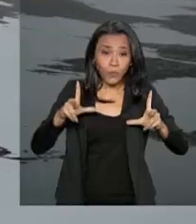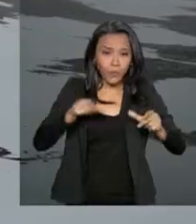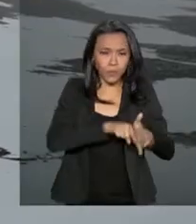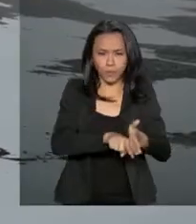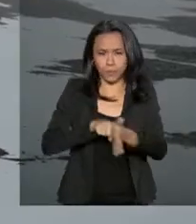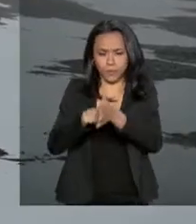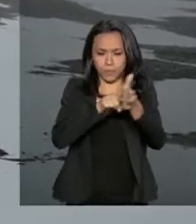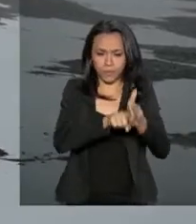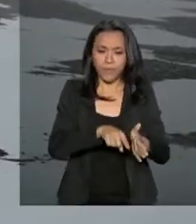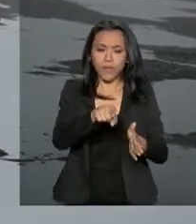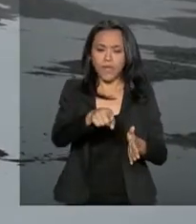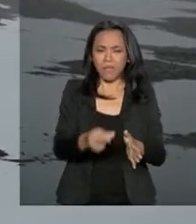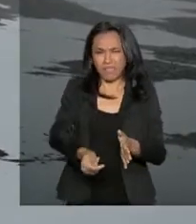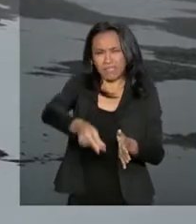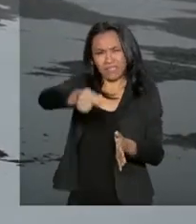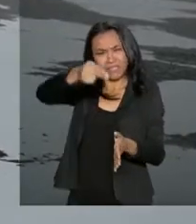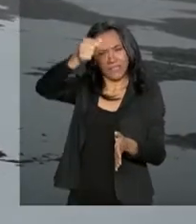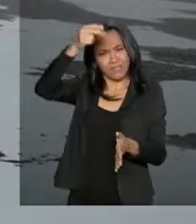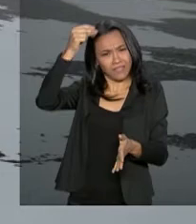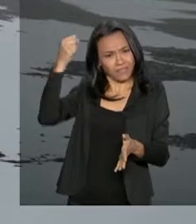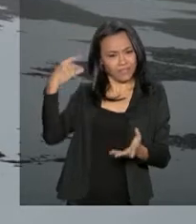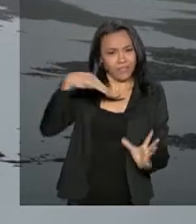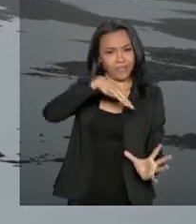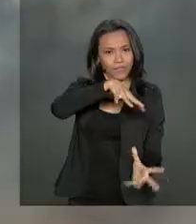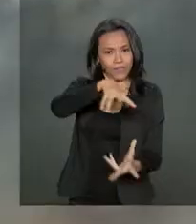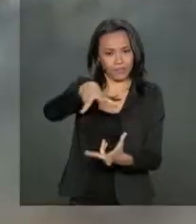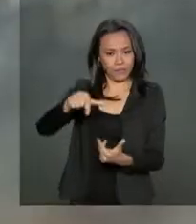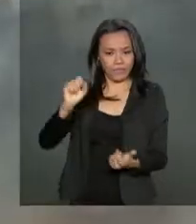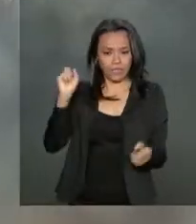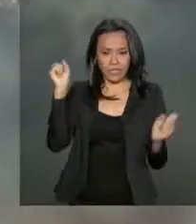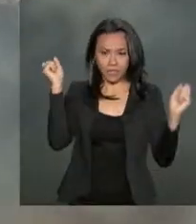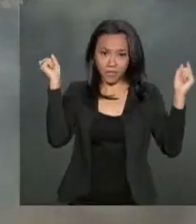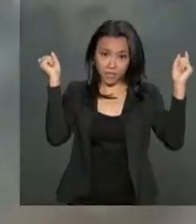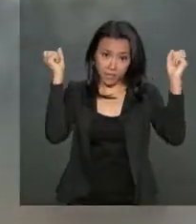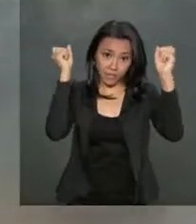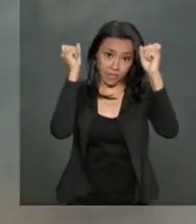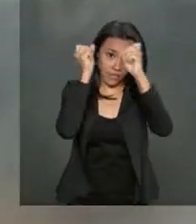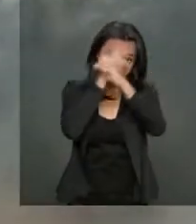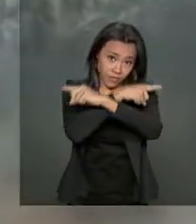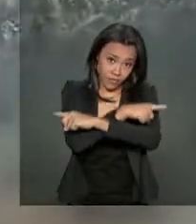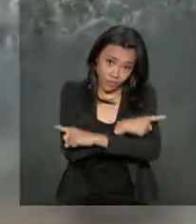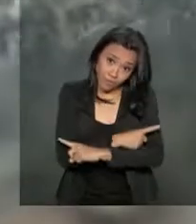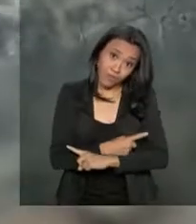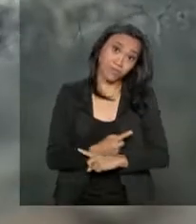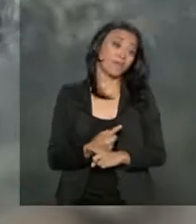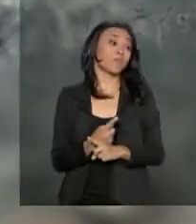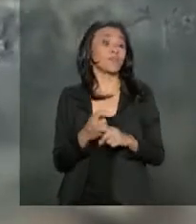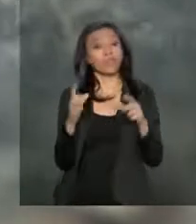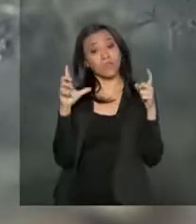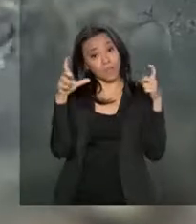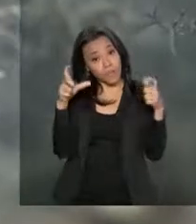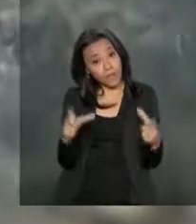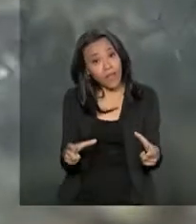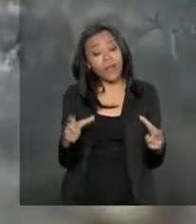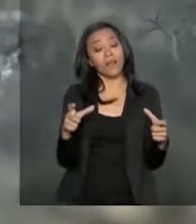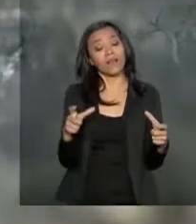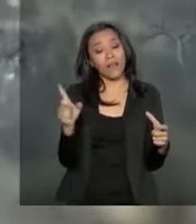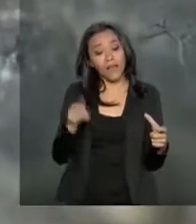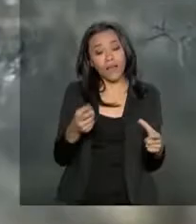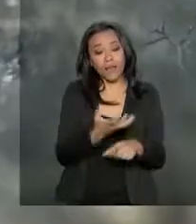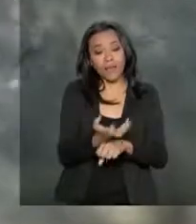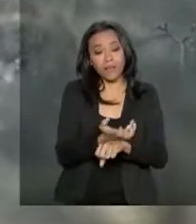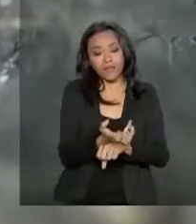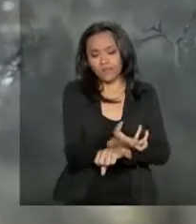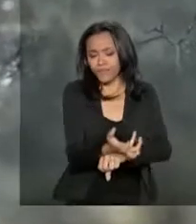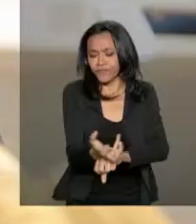remoto do planeta e de condições mais extremas. No frio daqui, a vegetação que se desenvolve é rasteira.